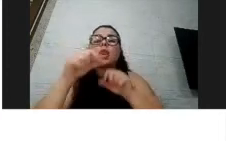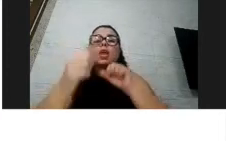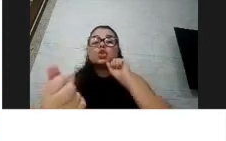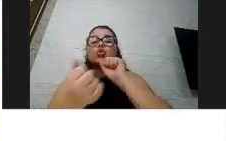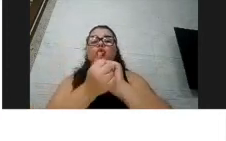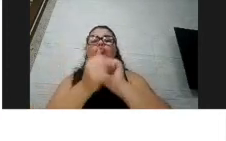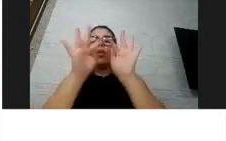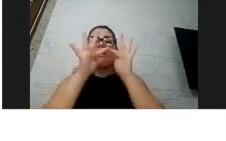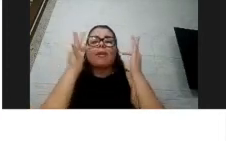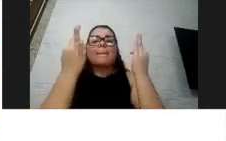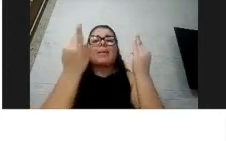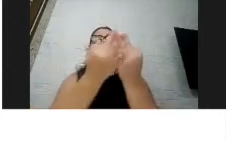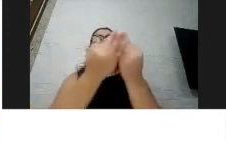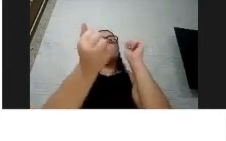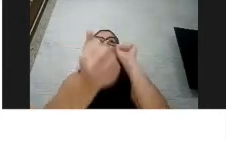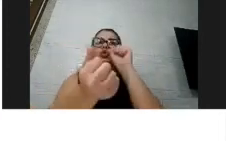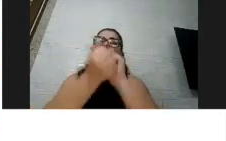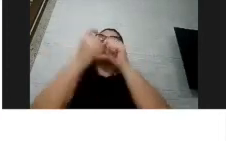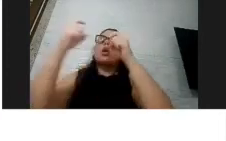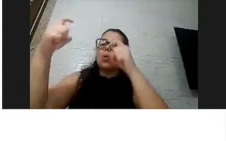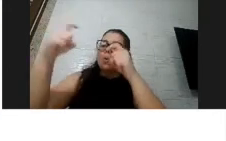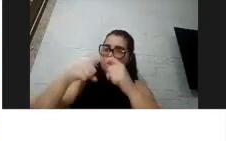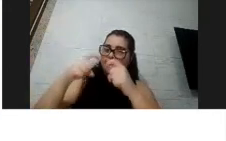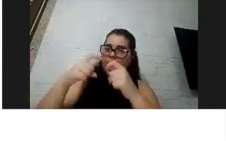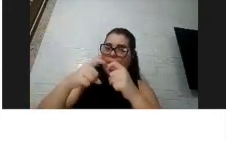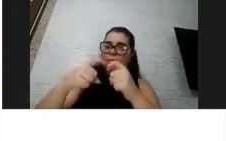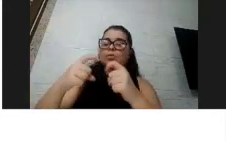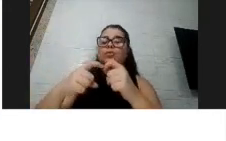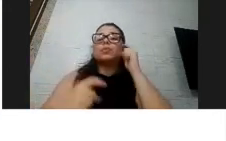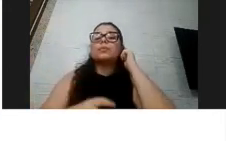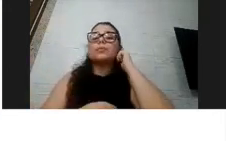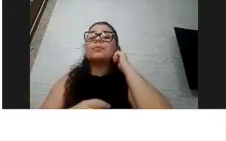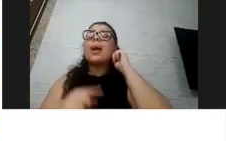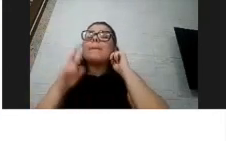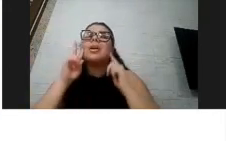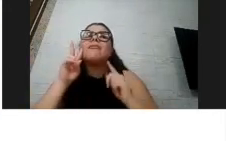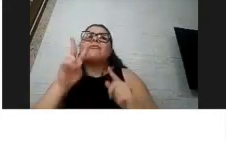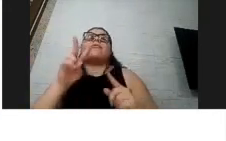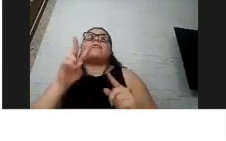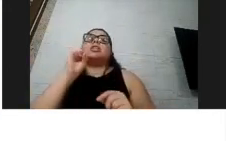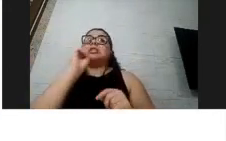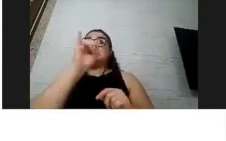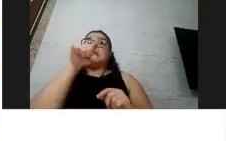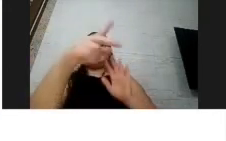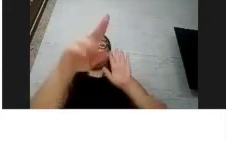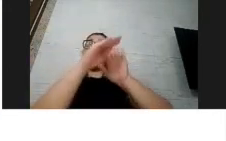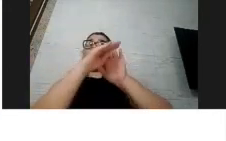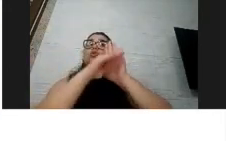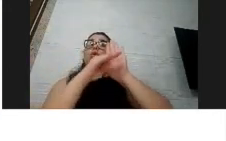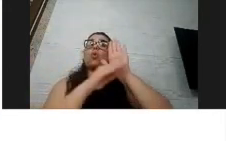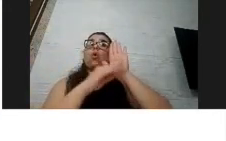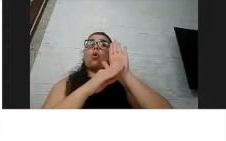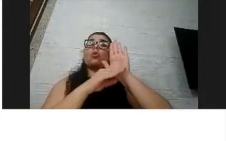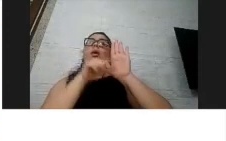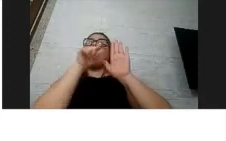junto com o médico, se for alguma questão de saúde, para ver se aquele protocolo serve para aquela determinada